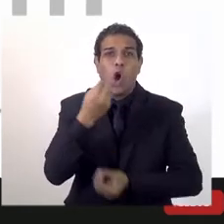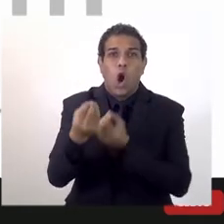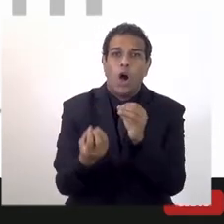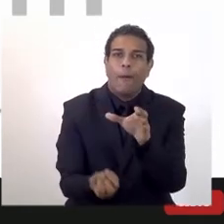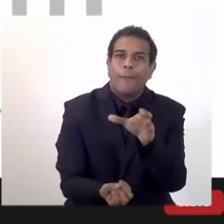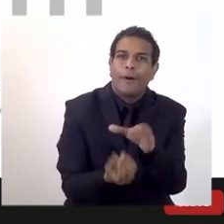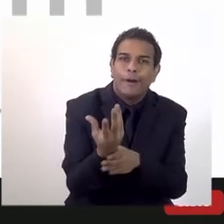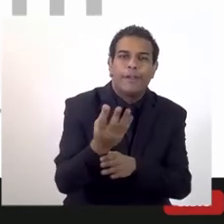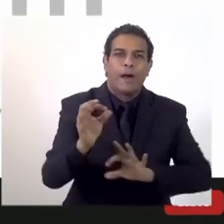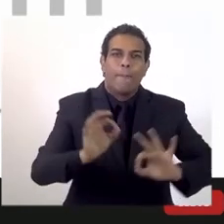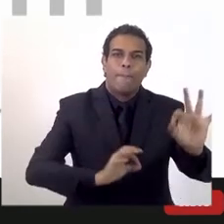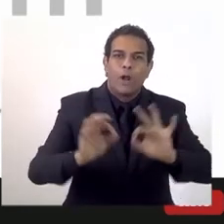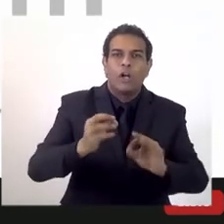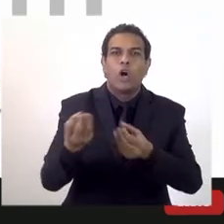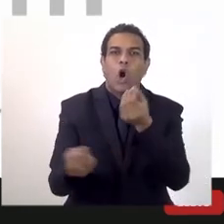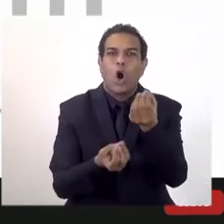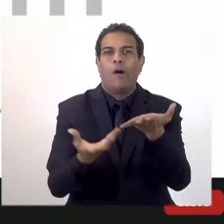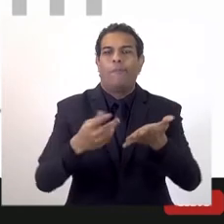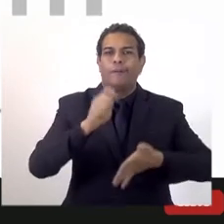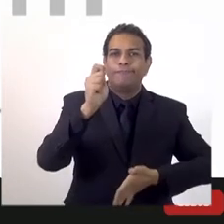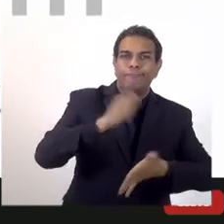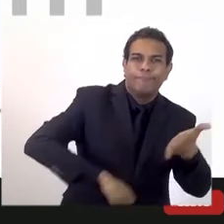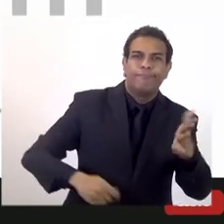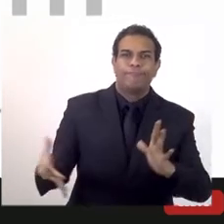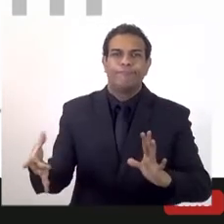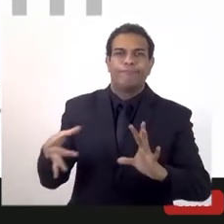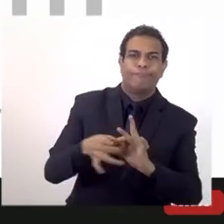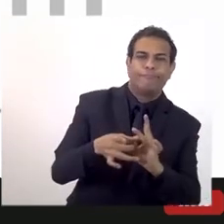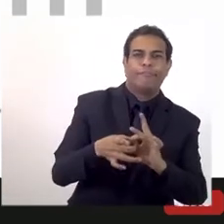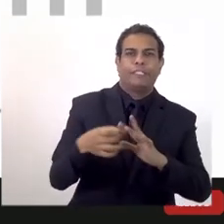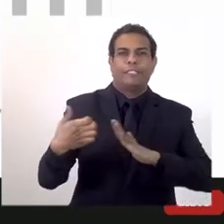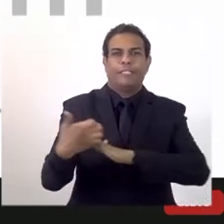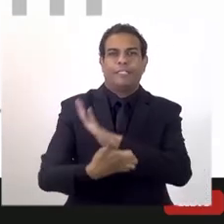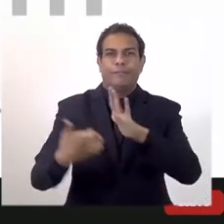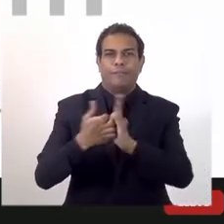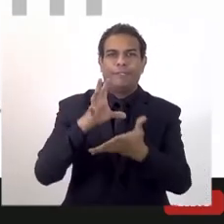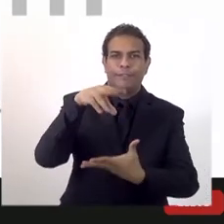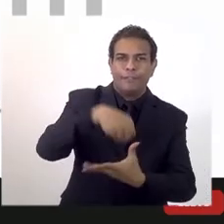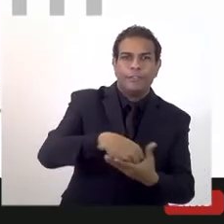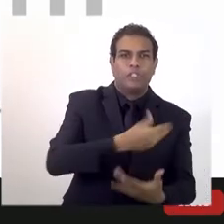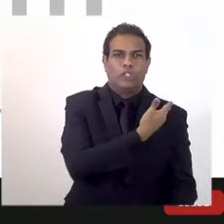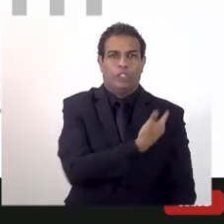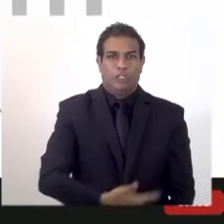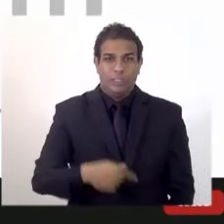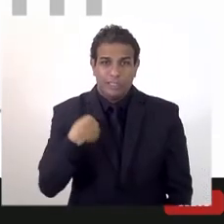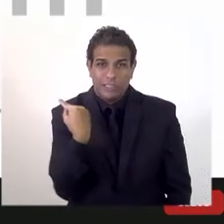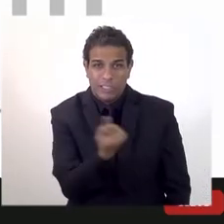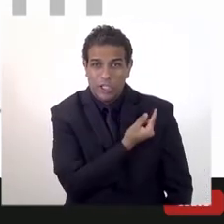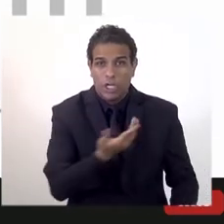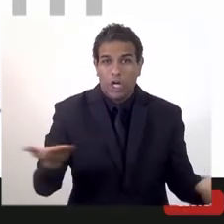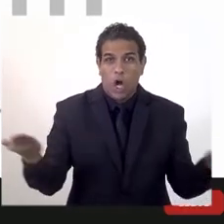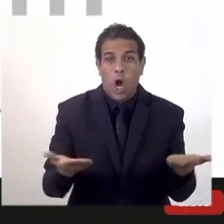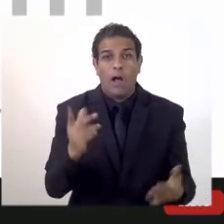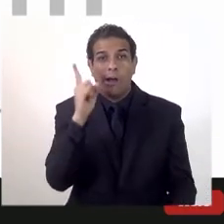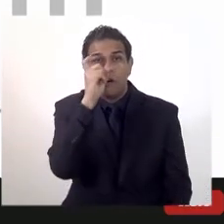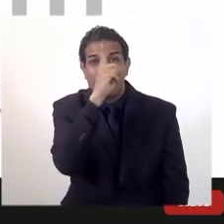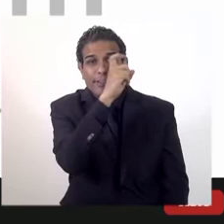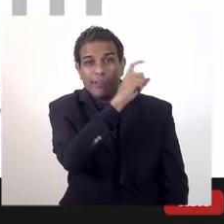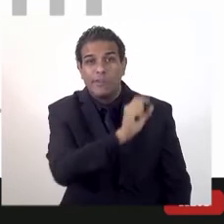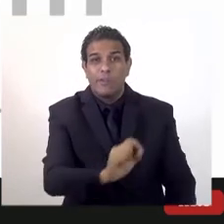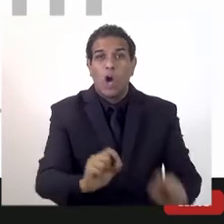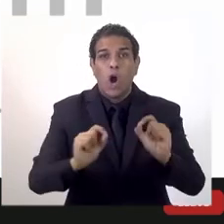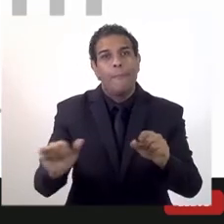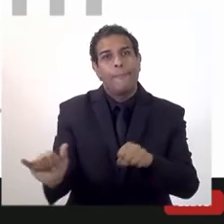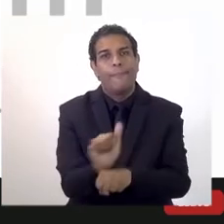como montar as licitações, as parcerias privadas. Então, gente tem, realmente, uma situação muito grave e a gente precisa ter uma